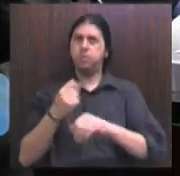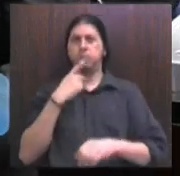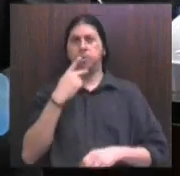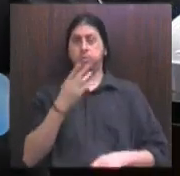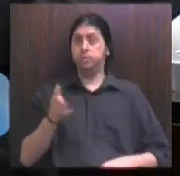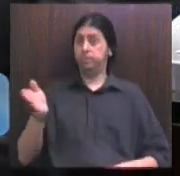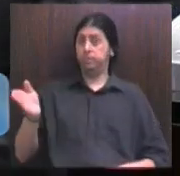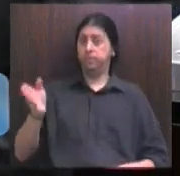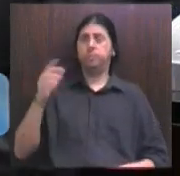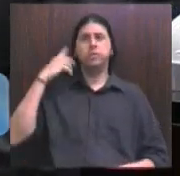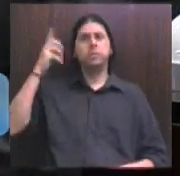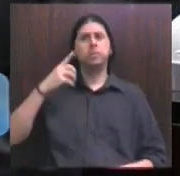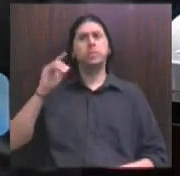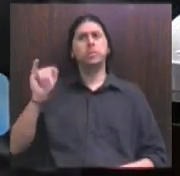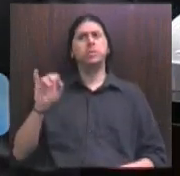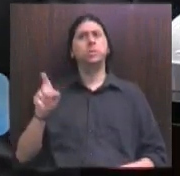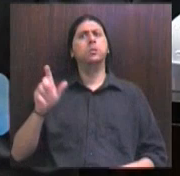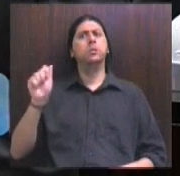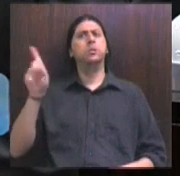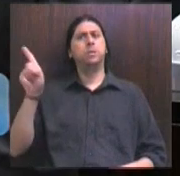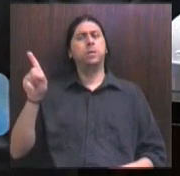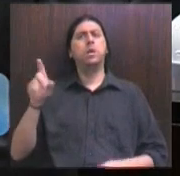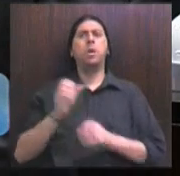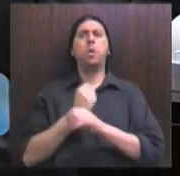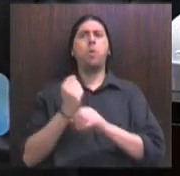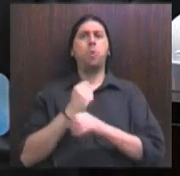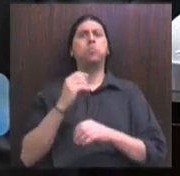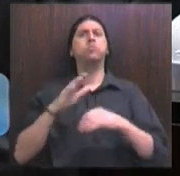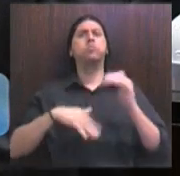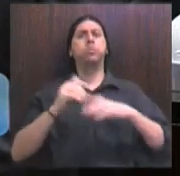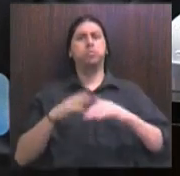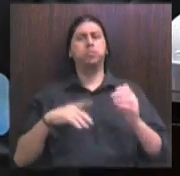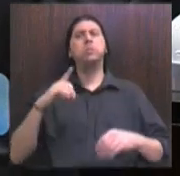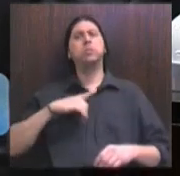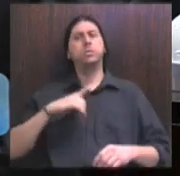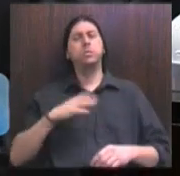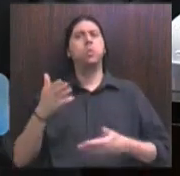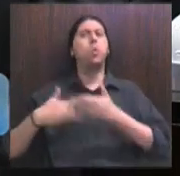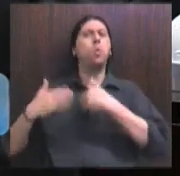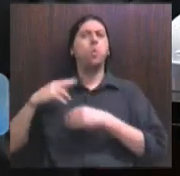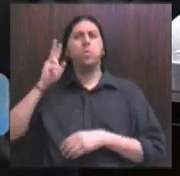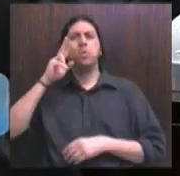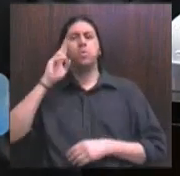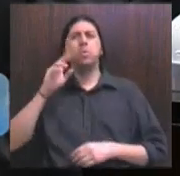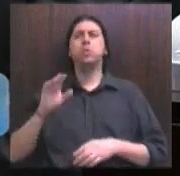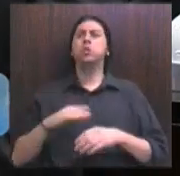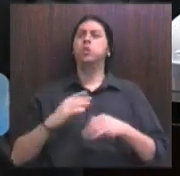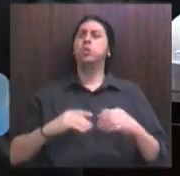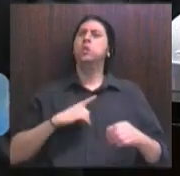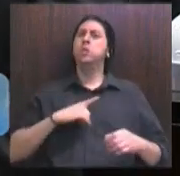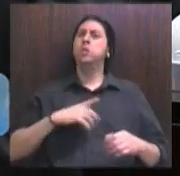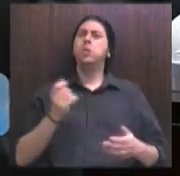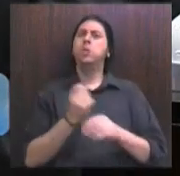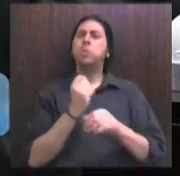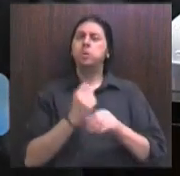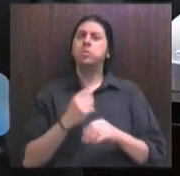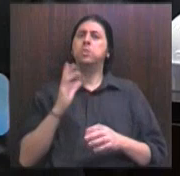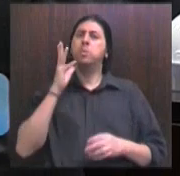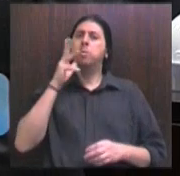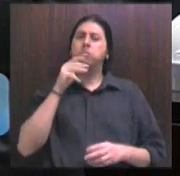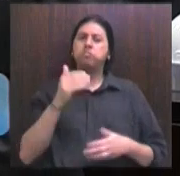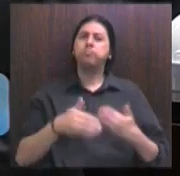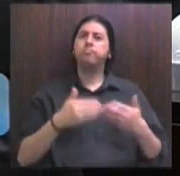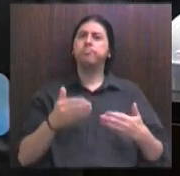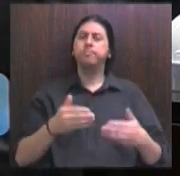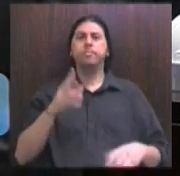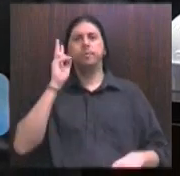Zilar, obras que outrora se construía e o que nós temos hoje era do tempo do